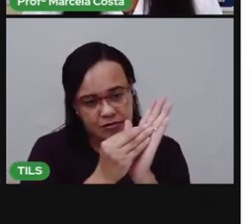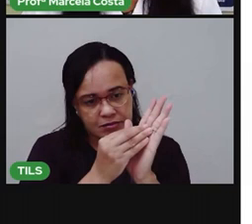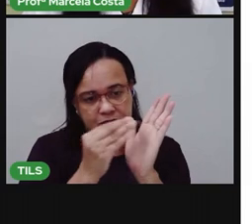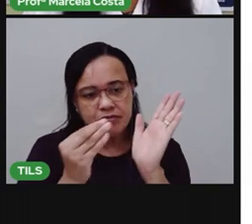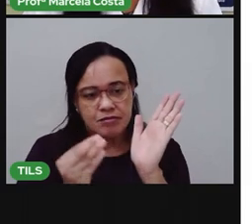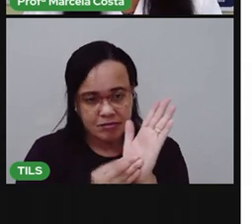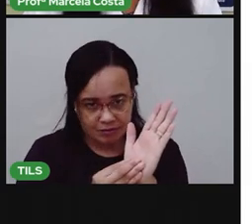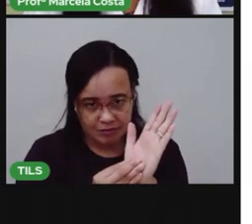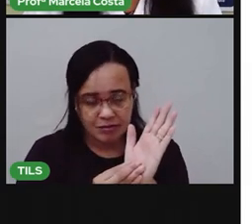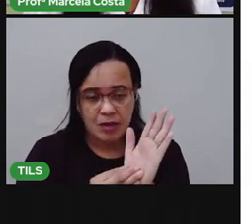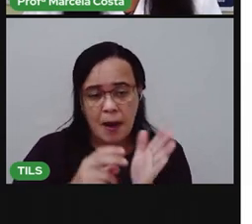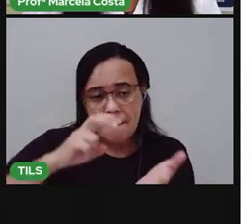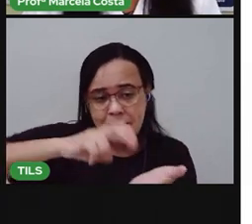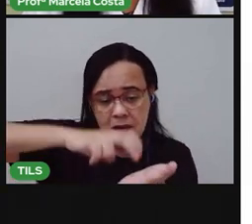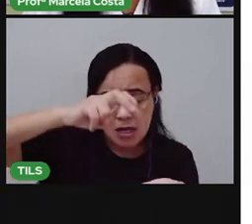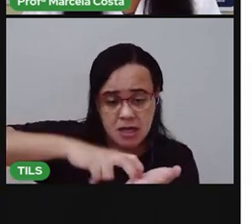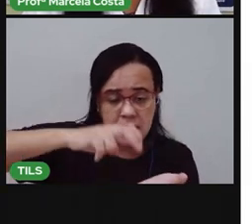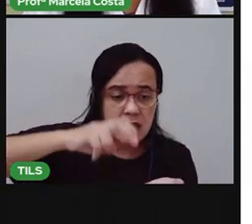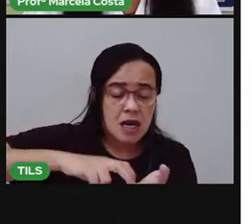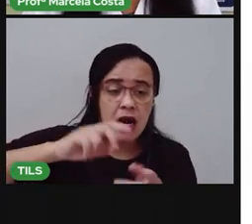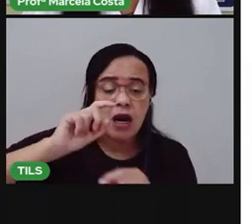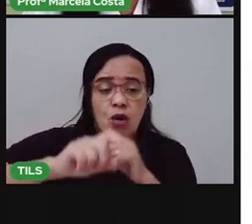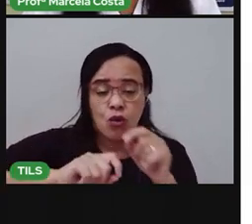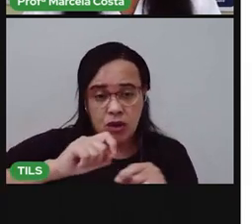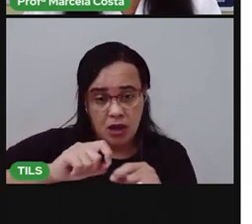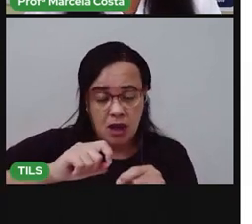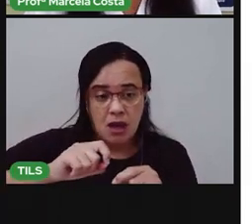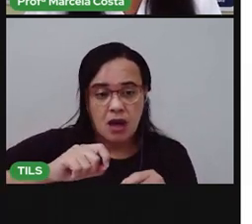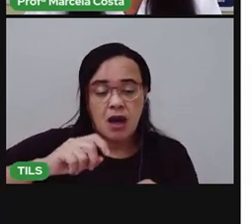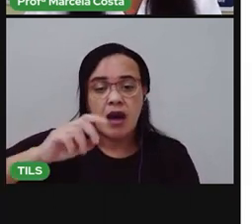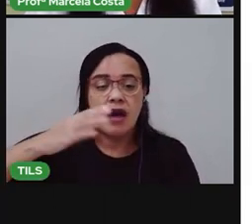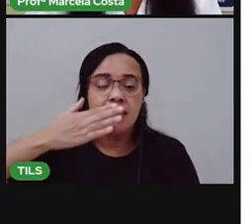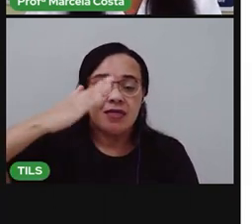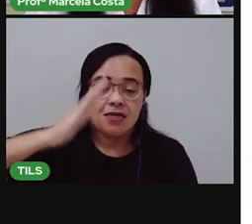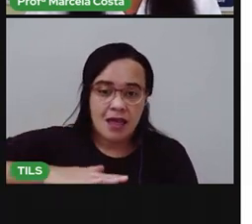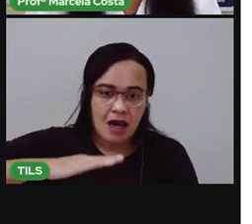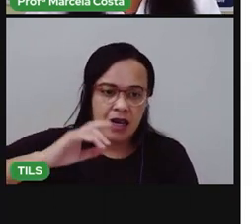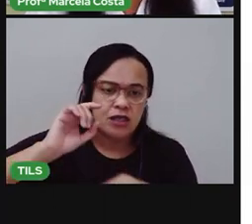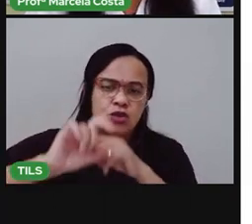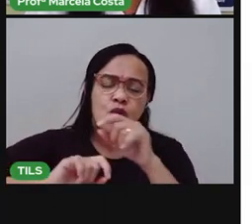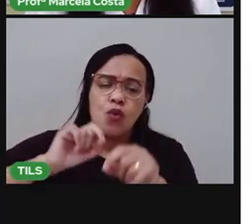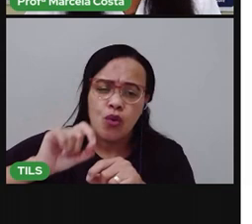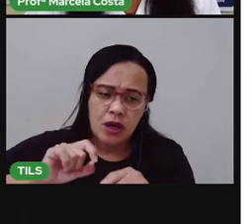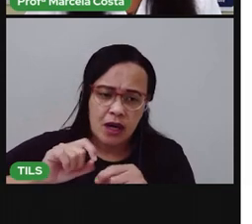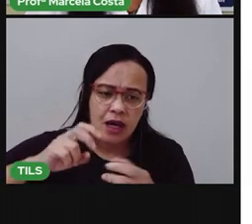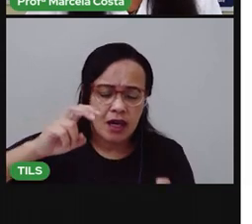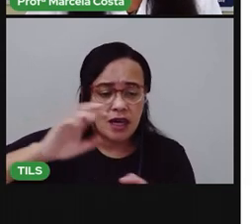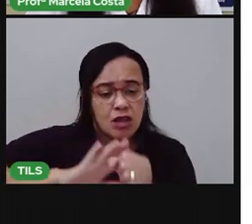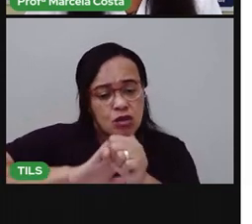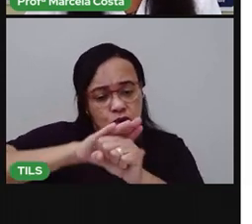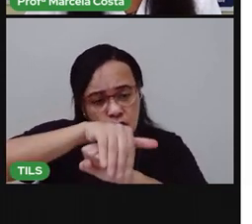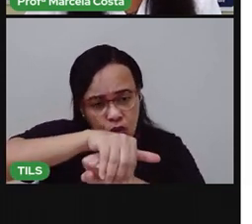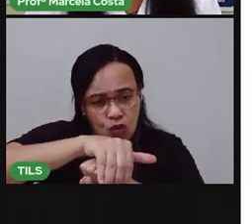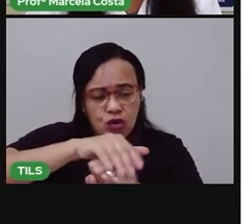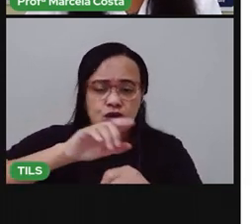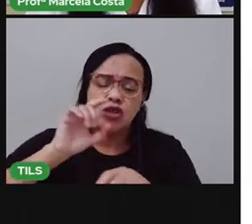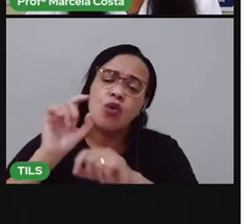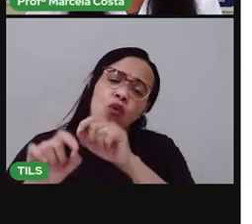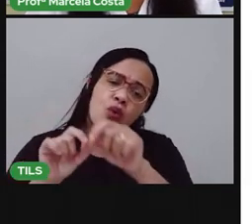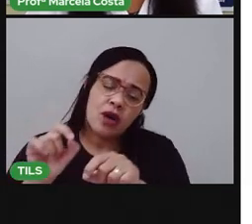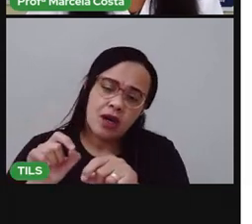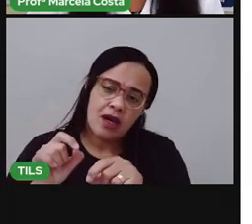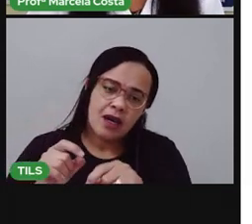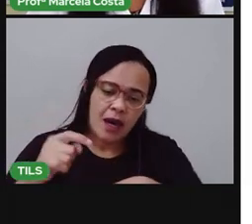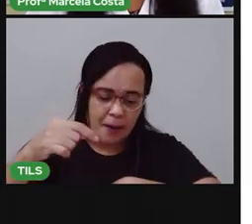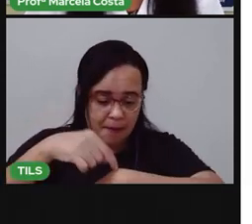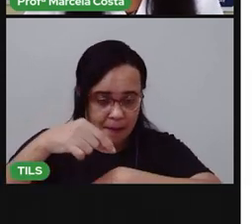A tarde, você vai repetir o processo. coloca as atividades que você faz na sua rotina e coloca o horário.